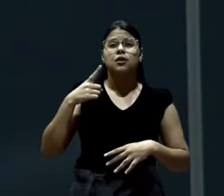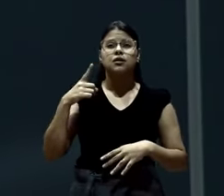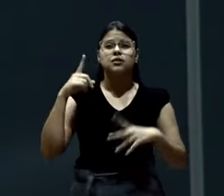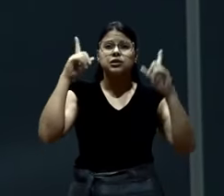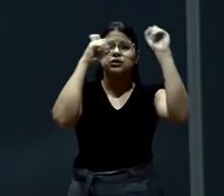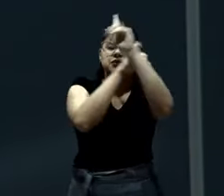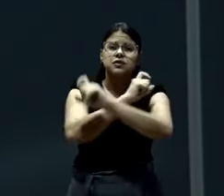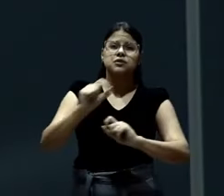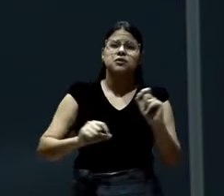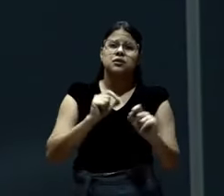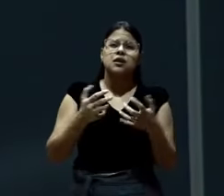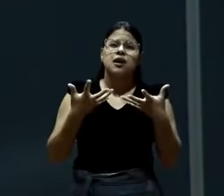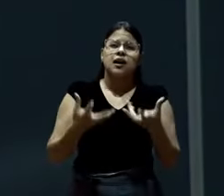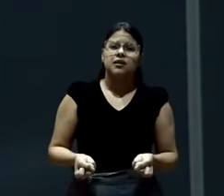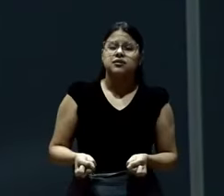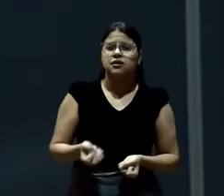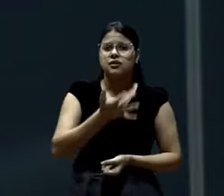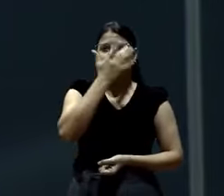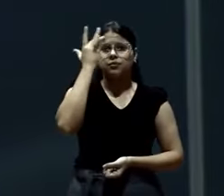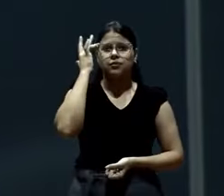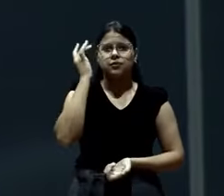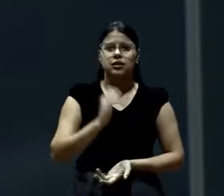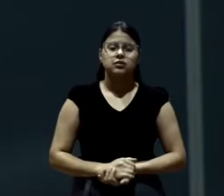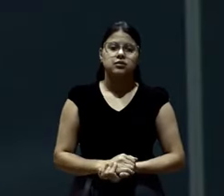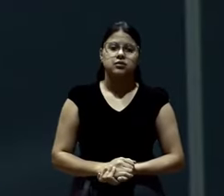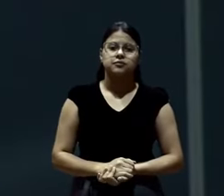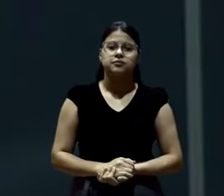Mas a forma de amar é cuidar.